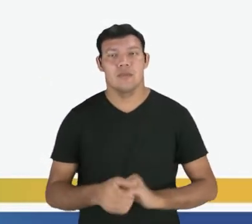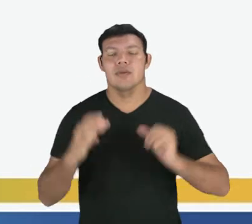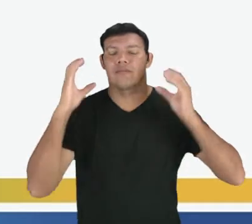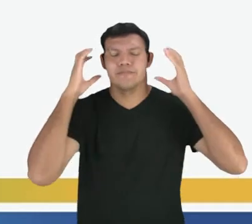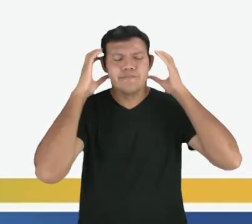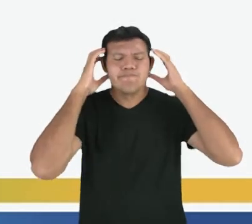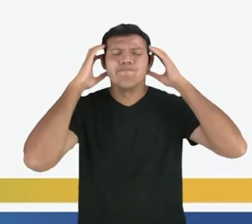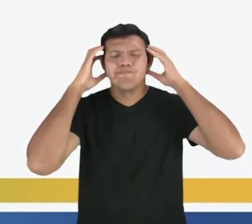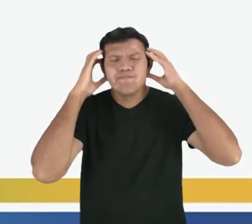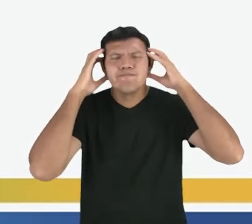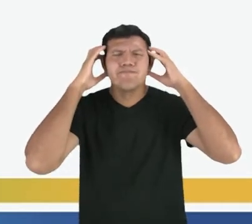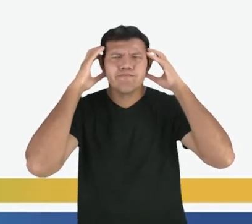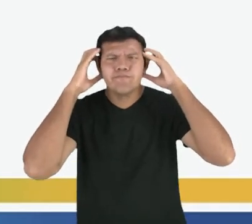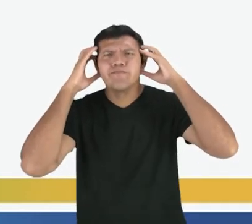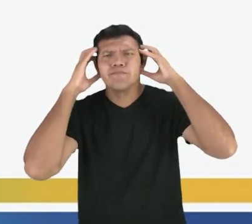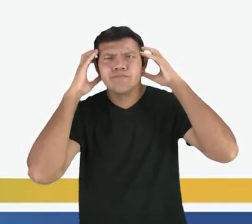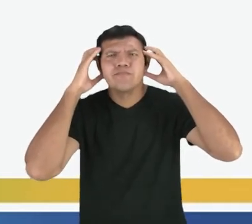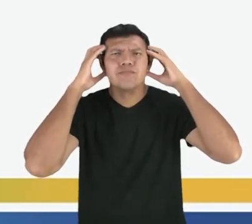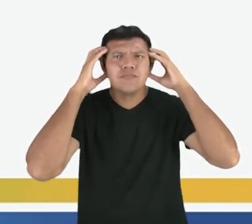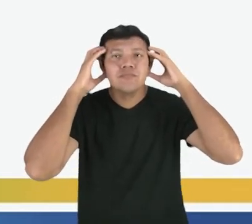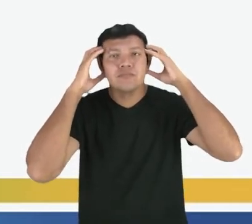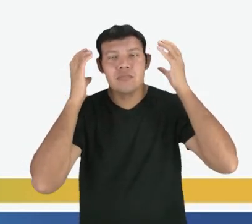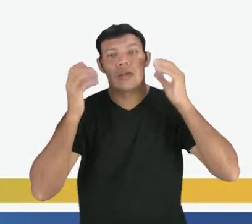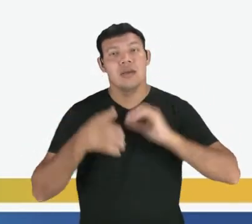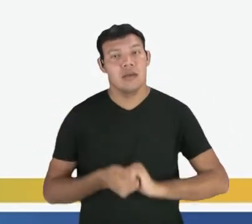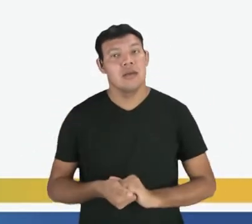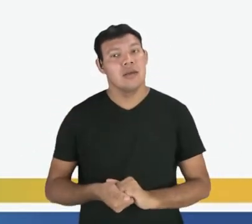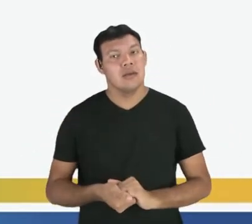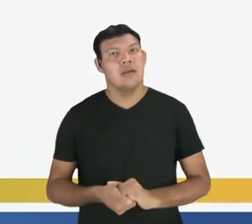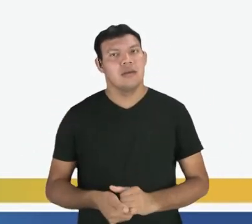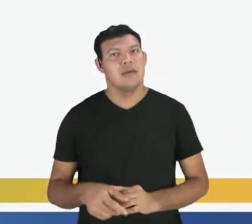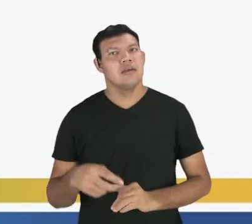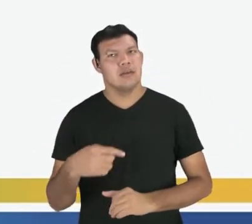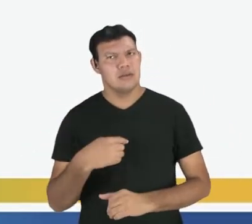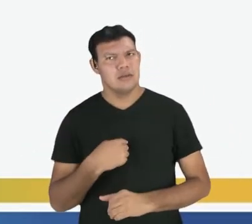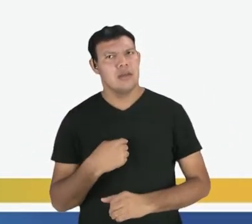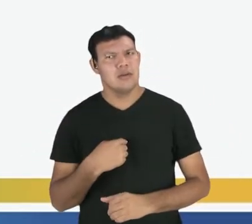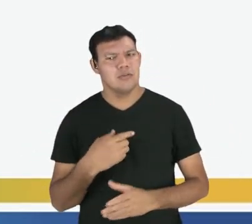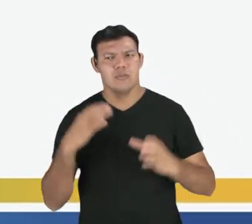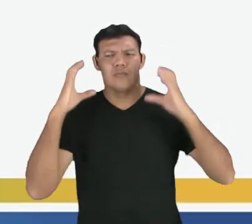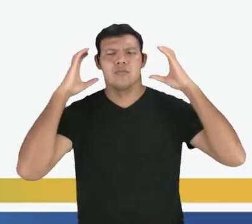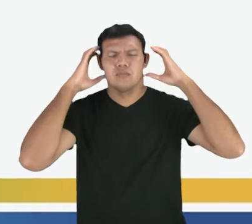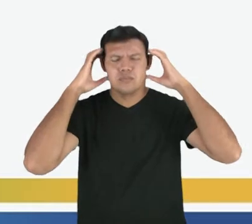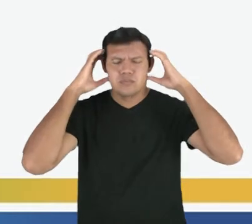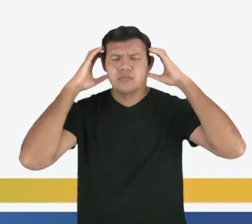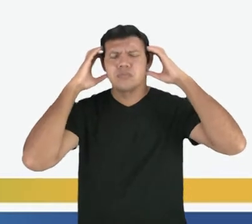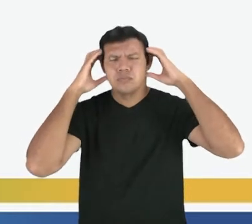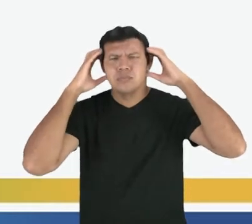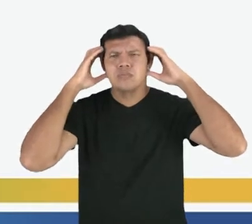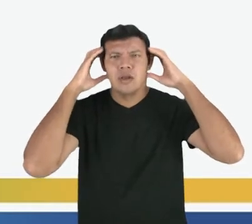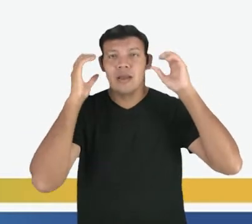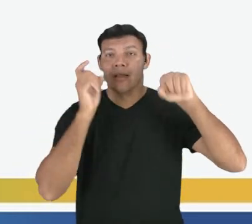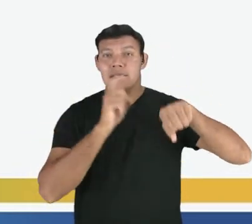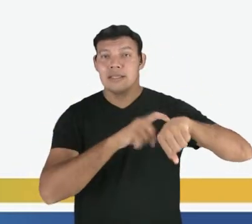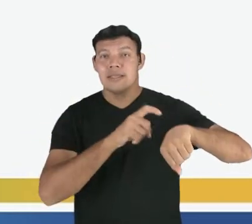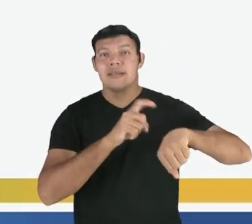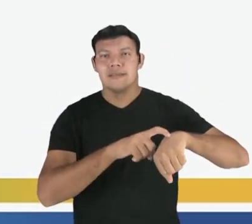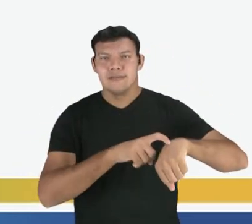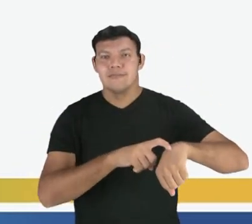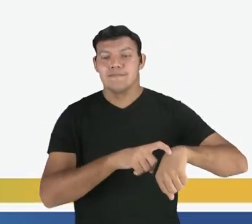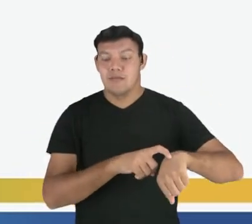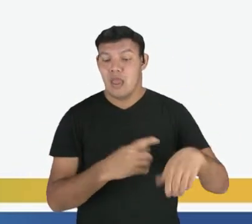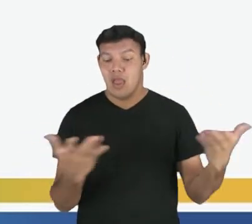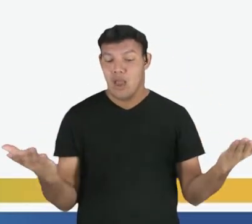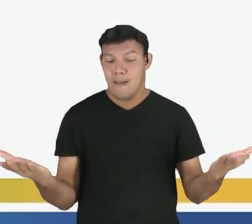música. Não estou fazendo isso agora, mas a forma verbal ouço é tempo verbal, está no